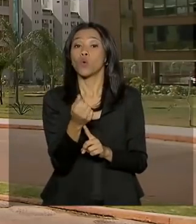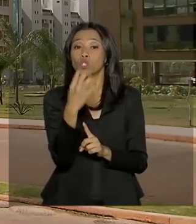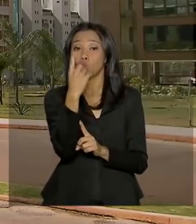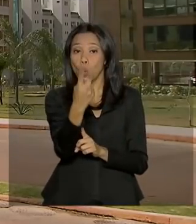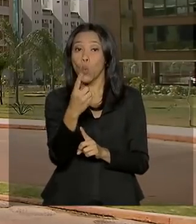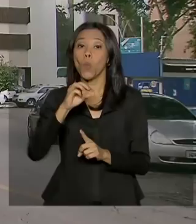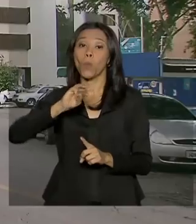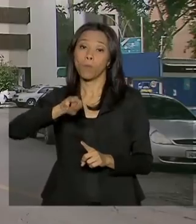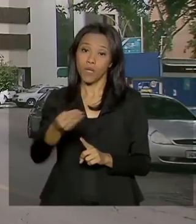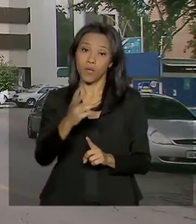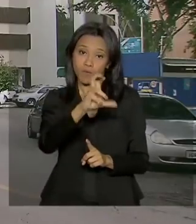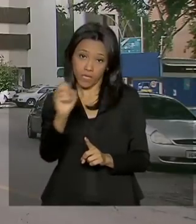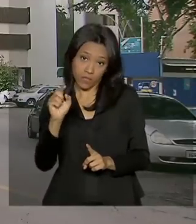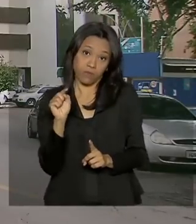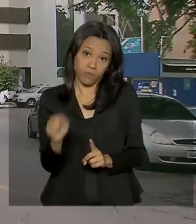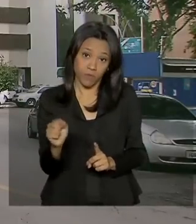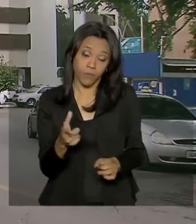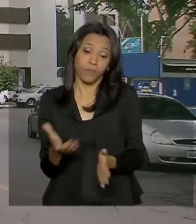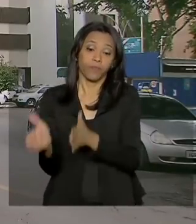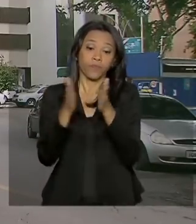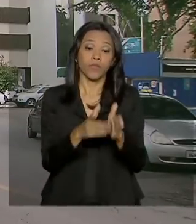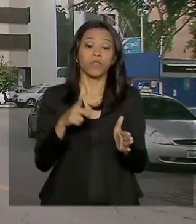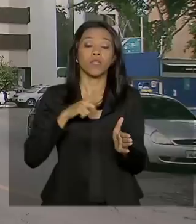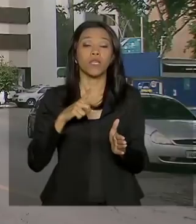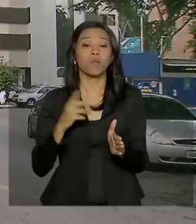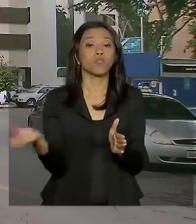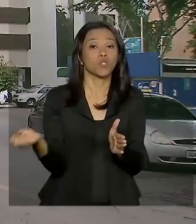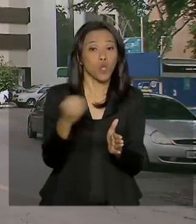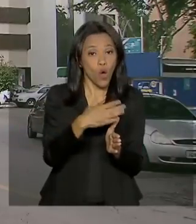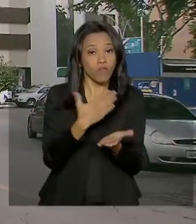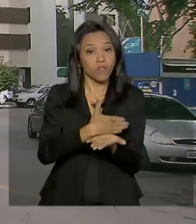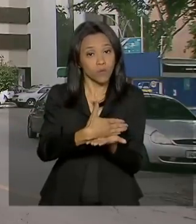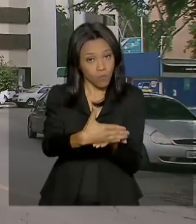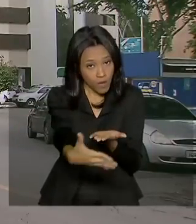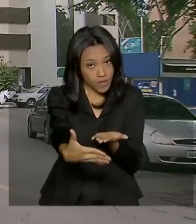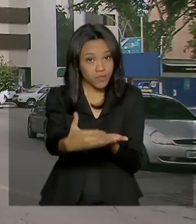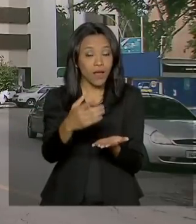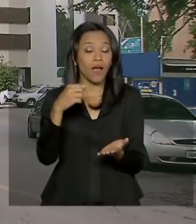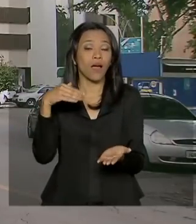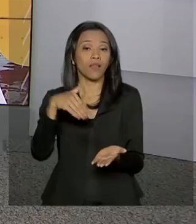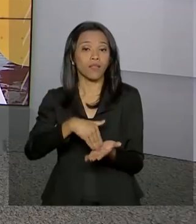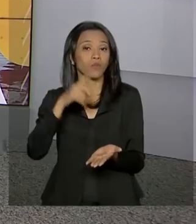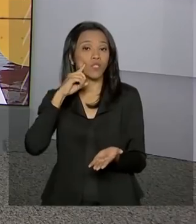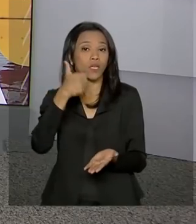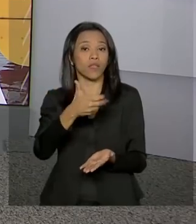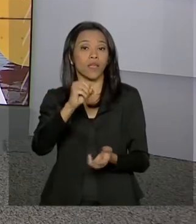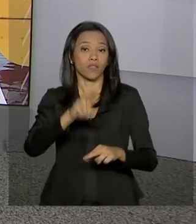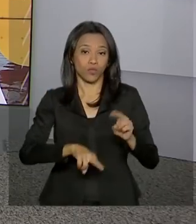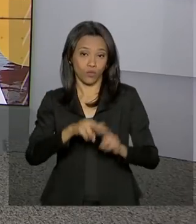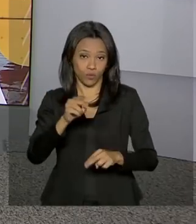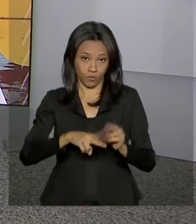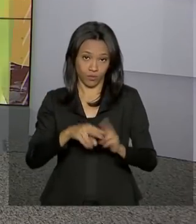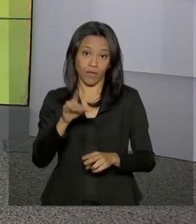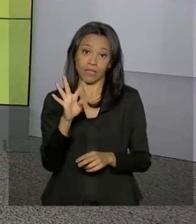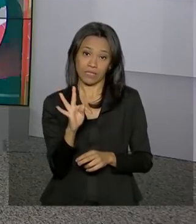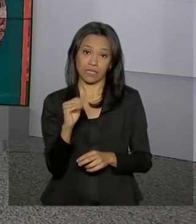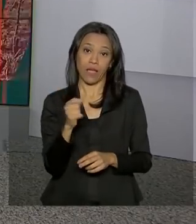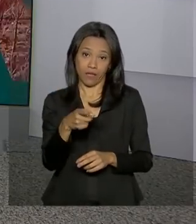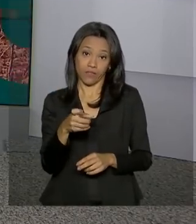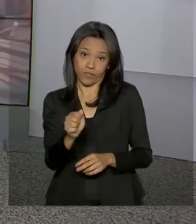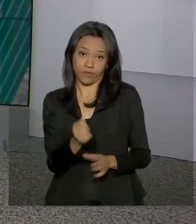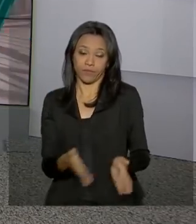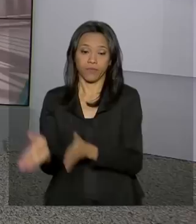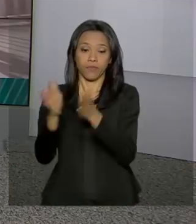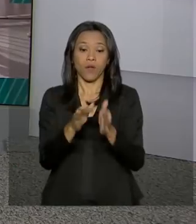,5 milhão. As novas taxas passam a valer a partir de 10 de junho. O nosso assunto agora é a